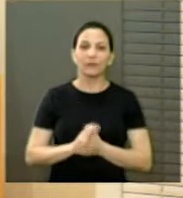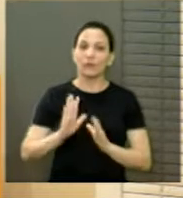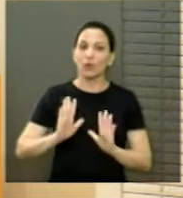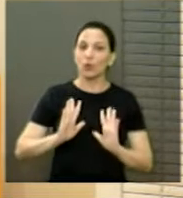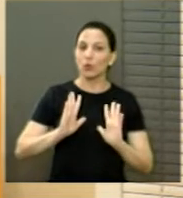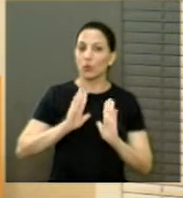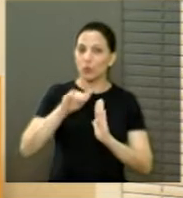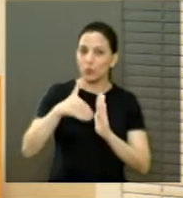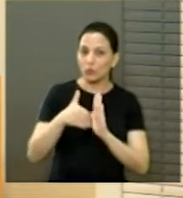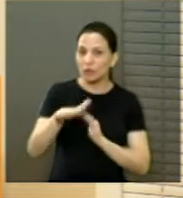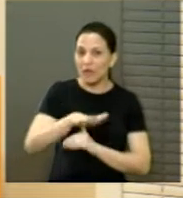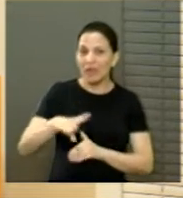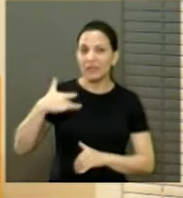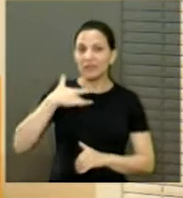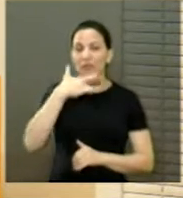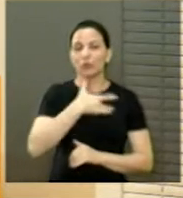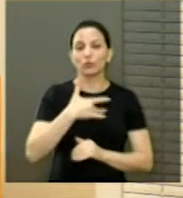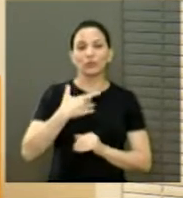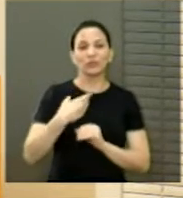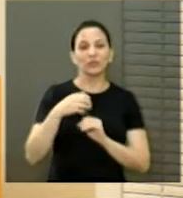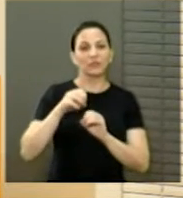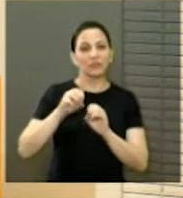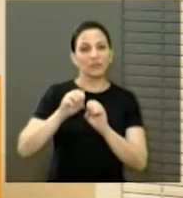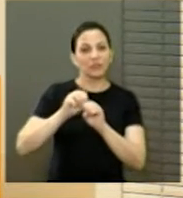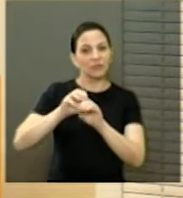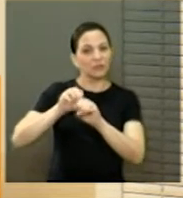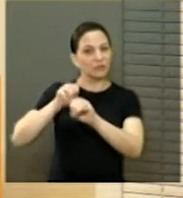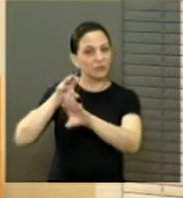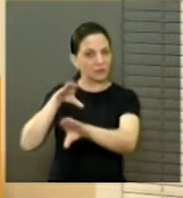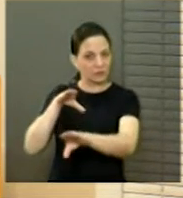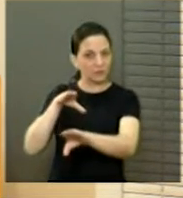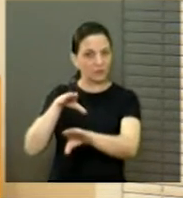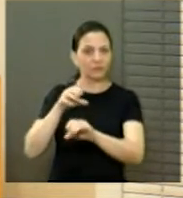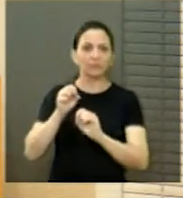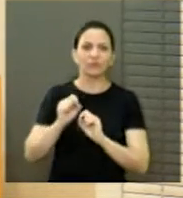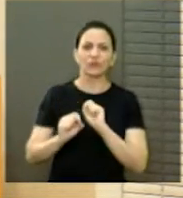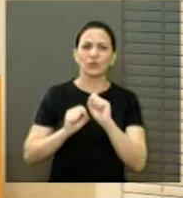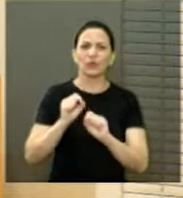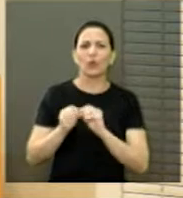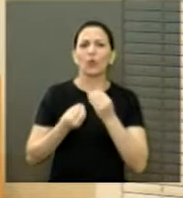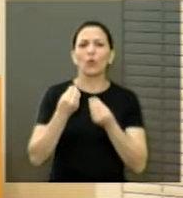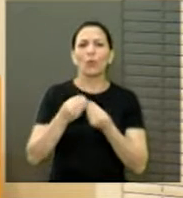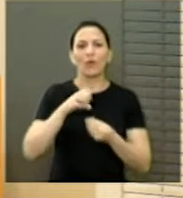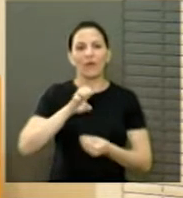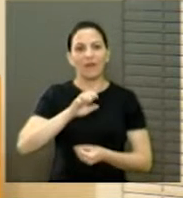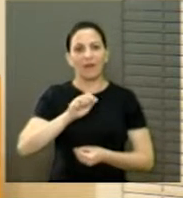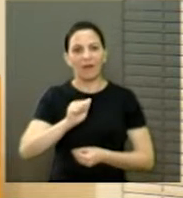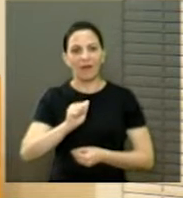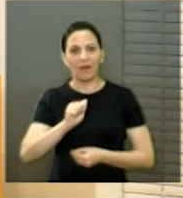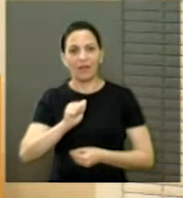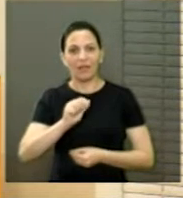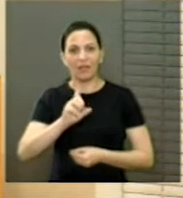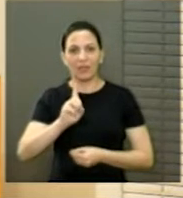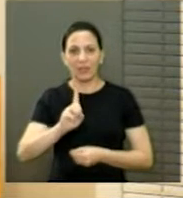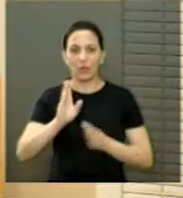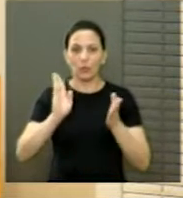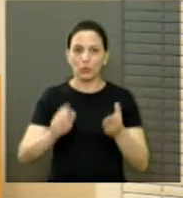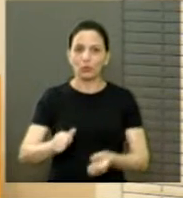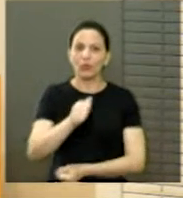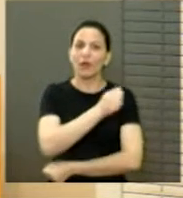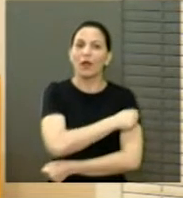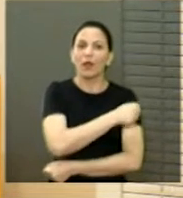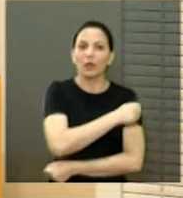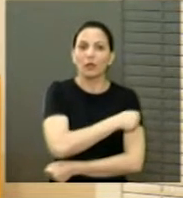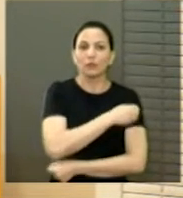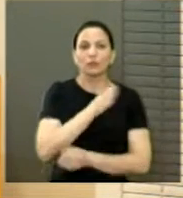respeito à área de saúde e à distância. Quer dizer, é o maior absurdo. Hoje, que o estudante já é,